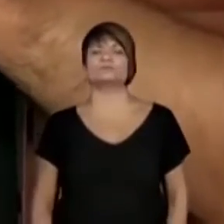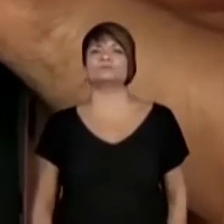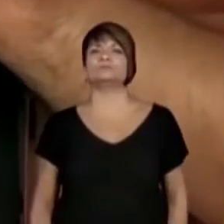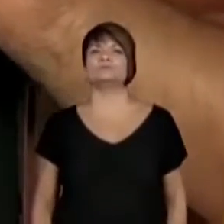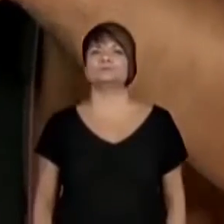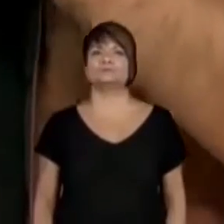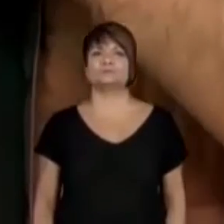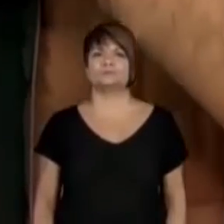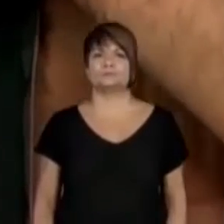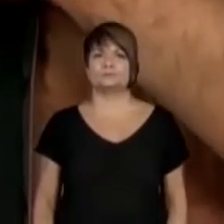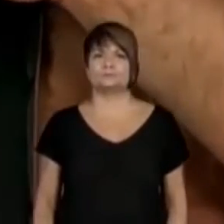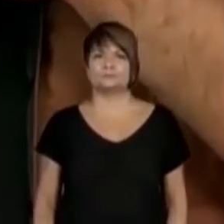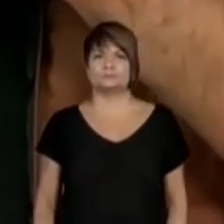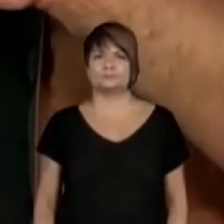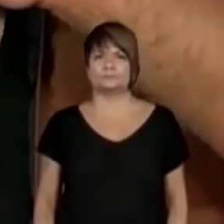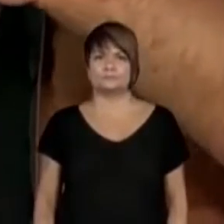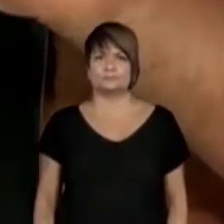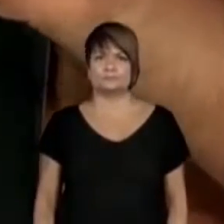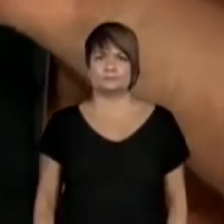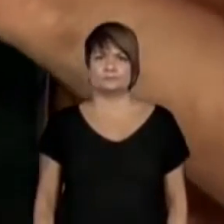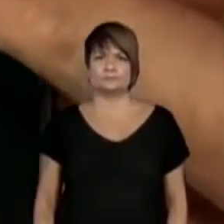Deixa apertadinho para não soltar.